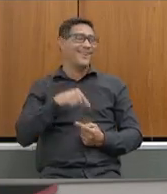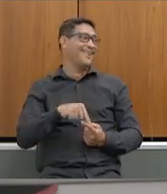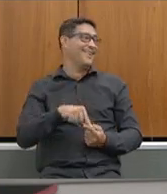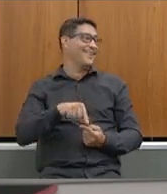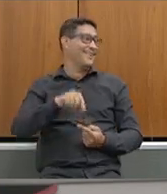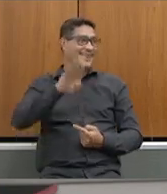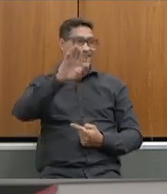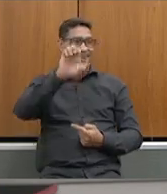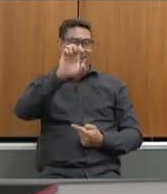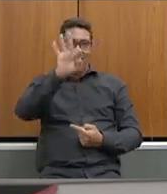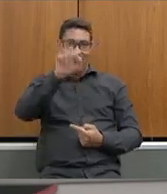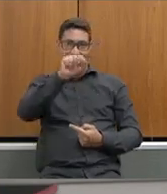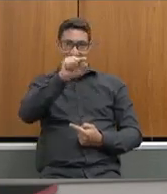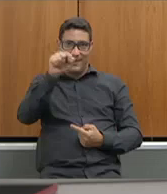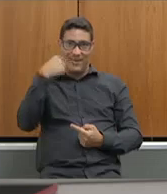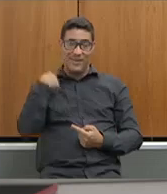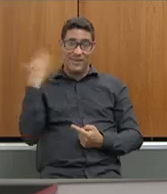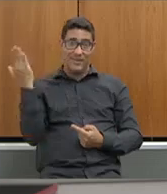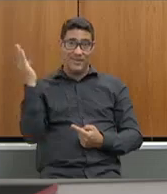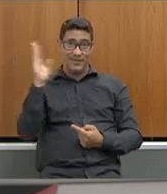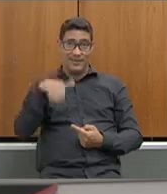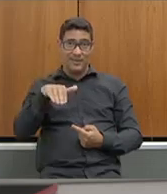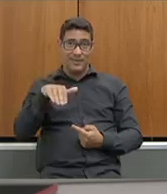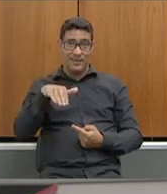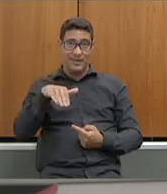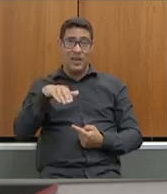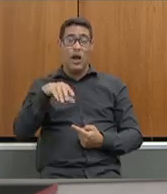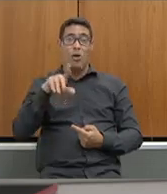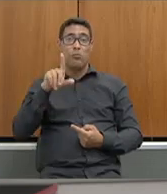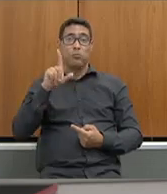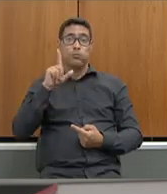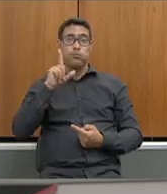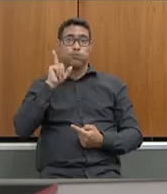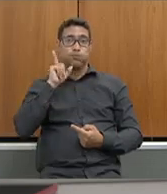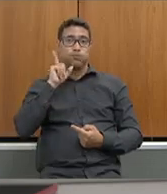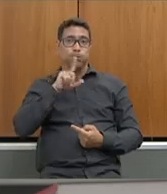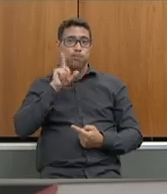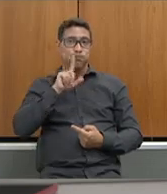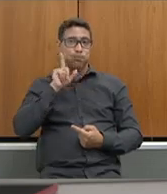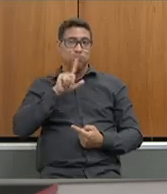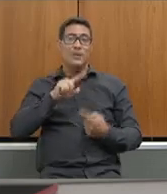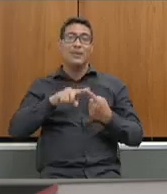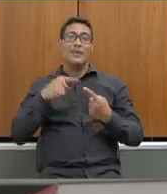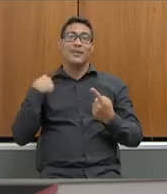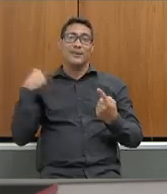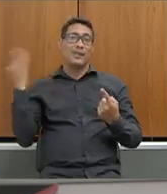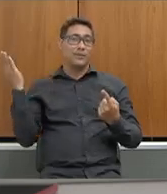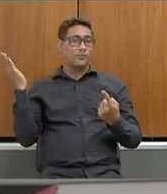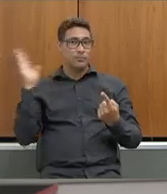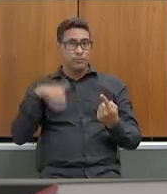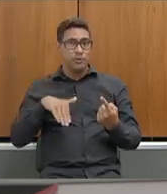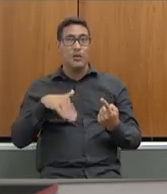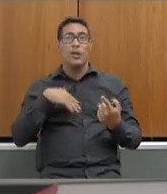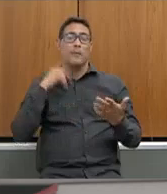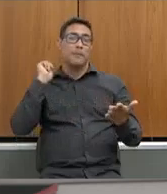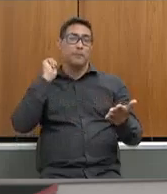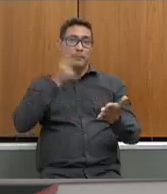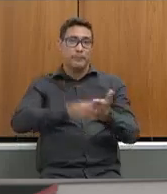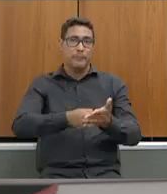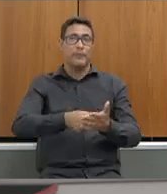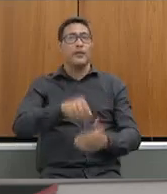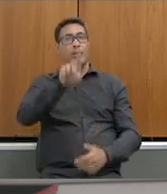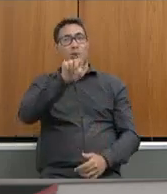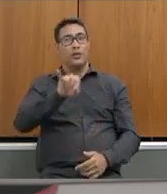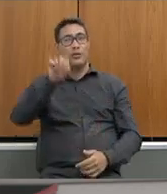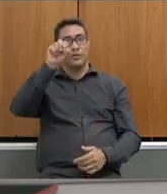que o senhor traz é uma provocação sim foi exatamente o ponto que eu trouxe é o pagamento em dia está